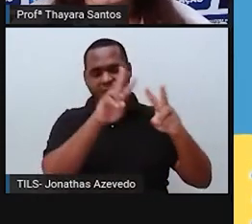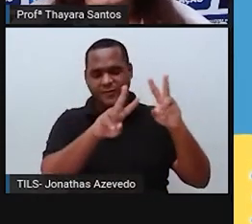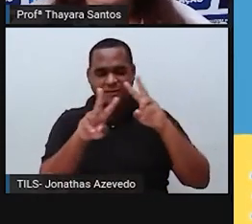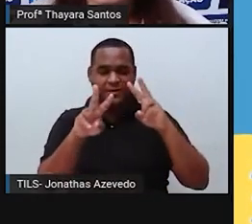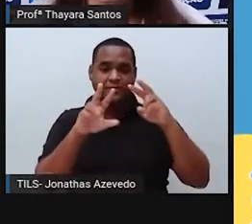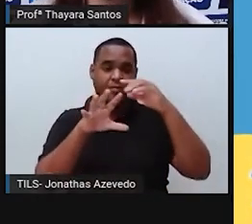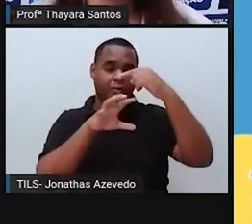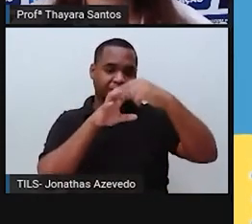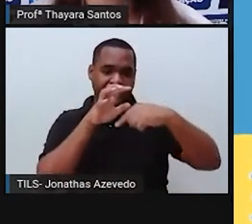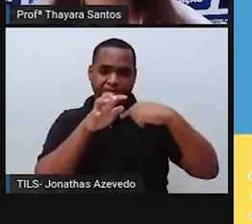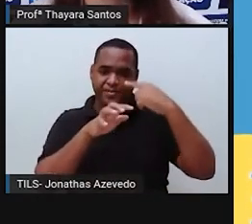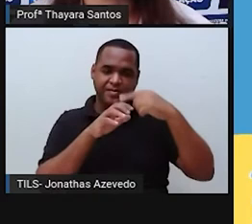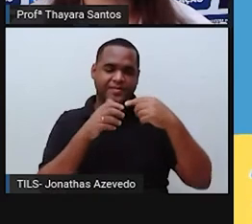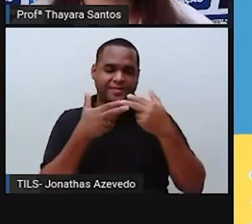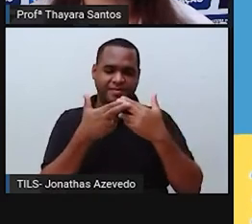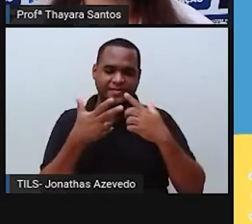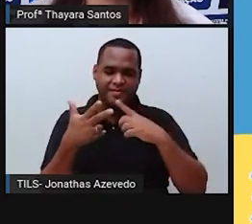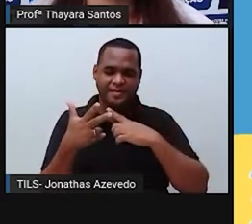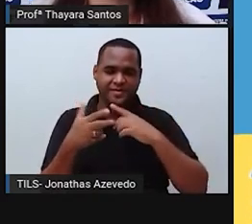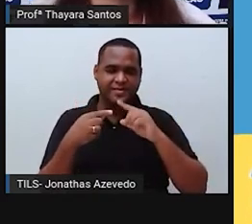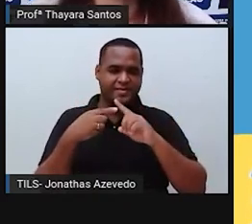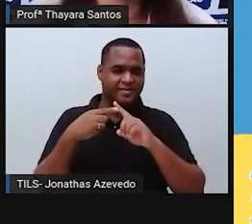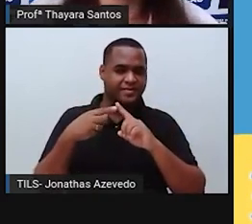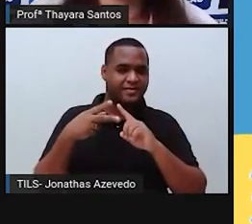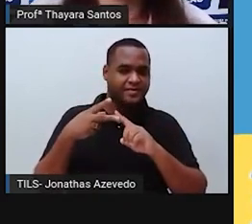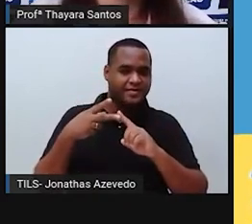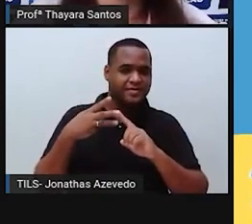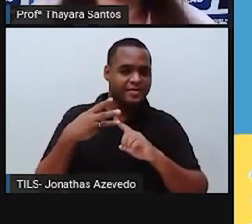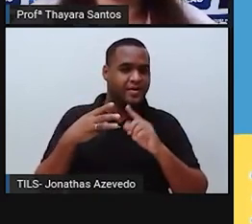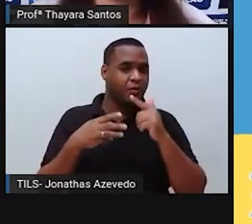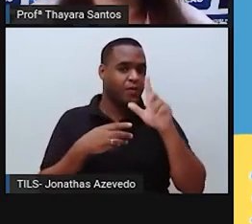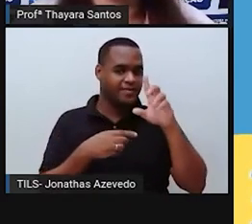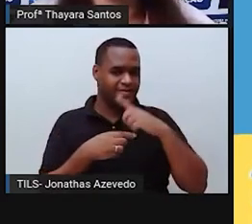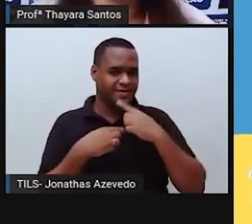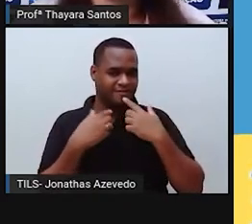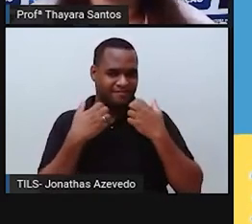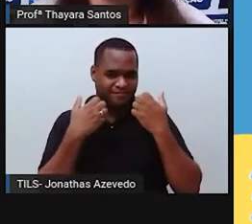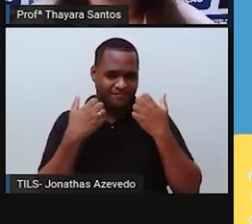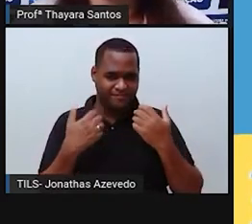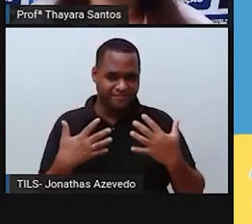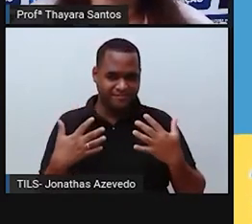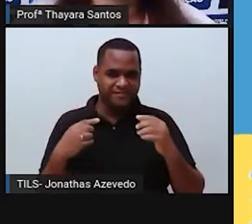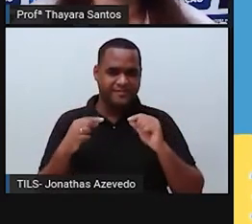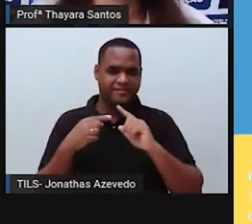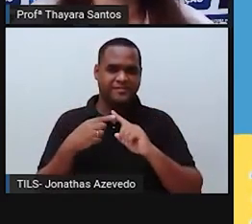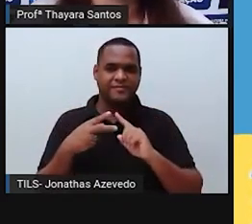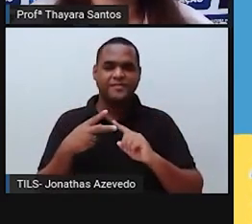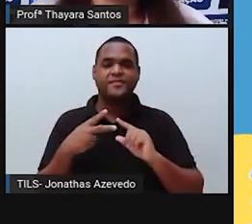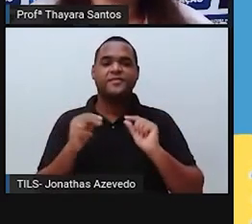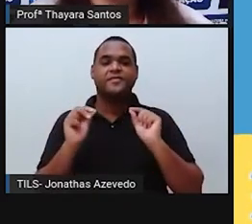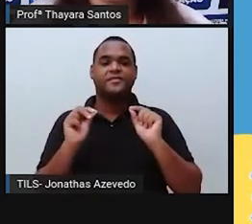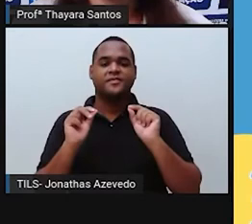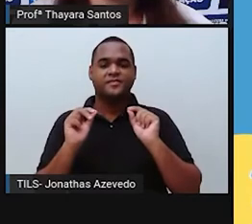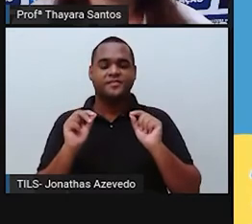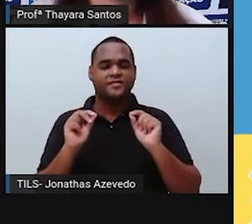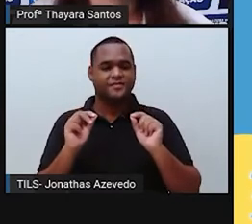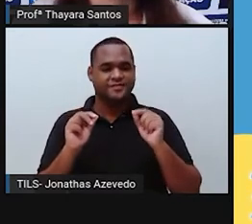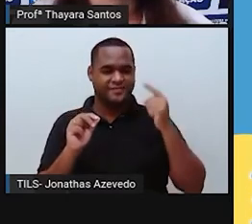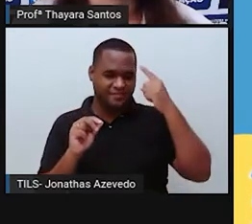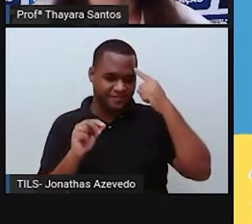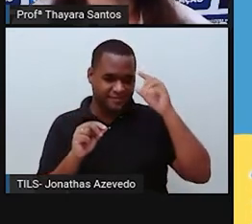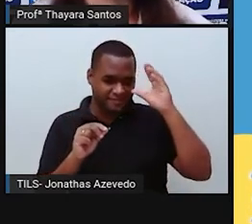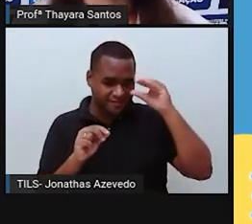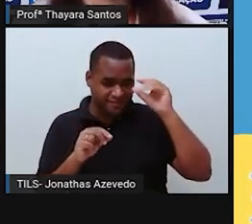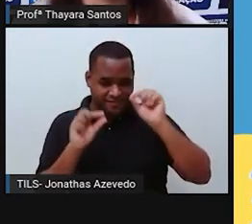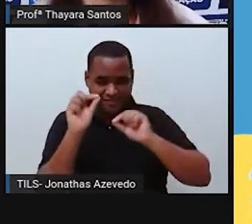nosso planeta e ela está subdividida em algumas outras camadas que a gente vai falar mais adiante. E o curioso é que, assim, quando